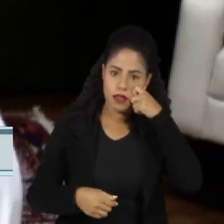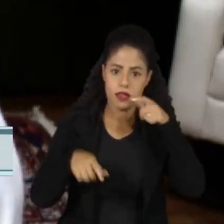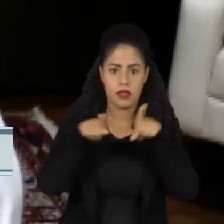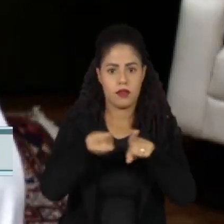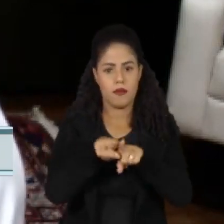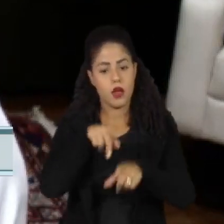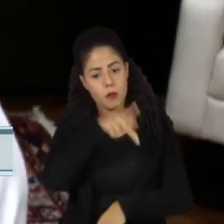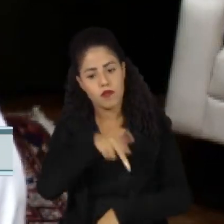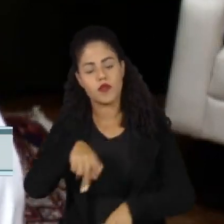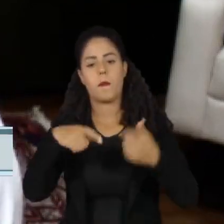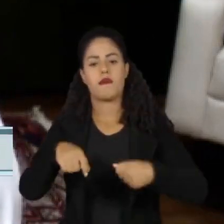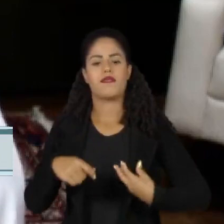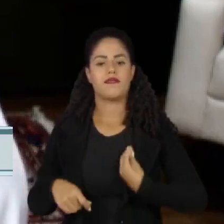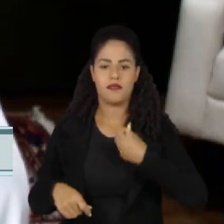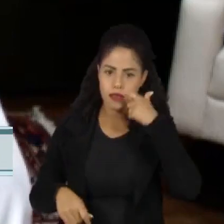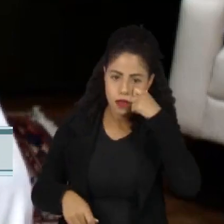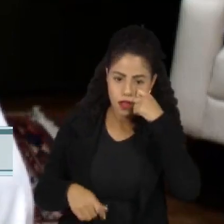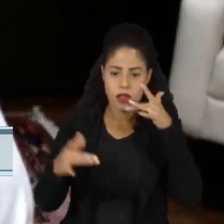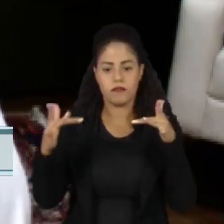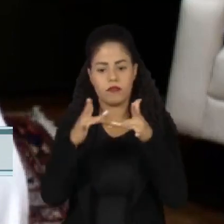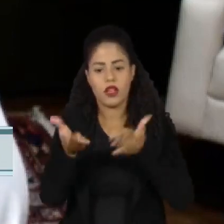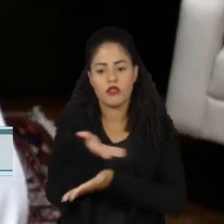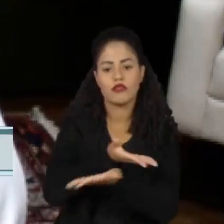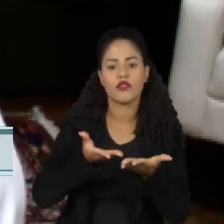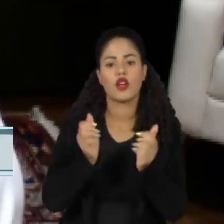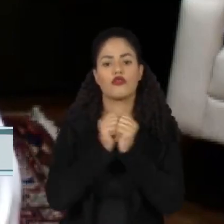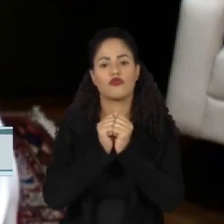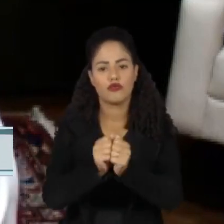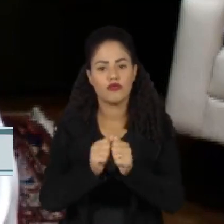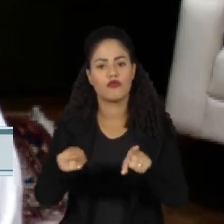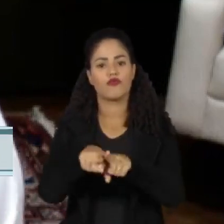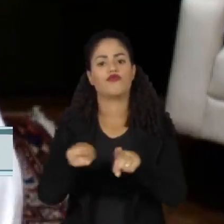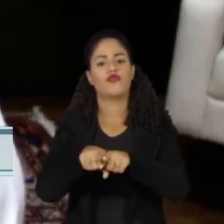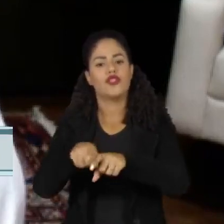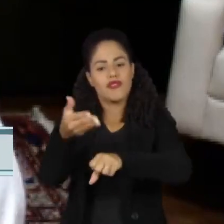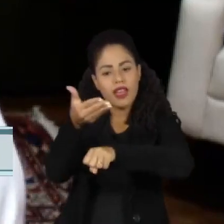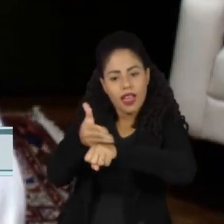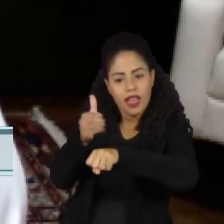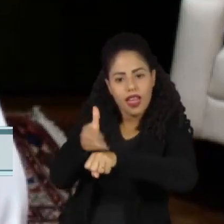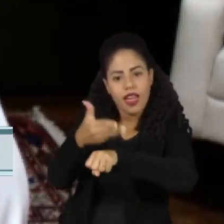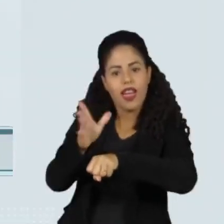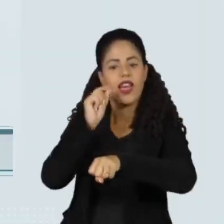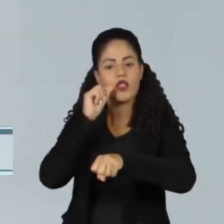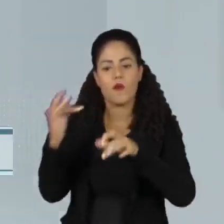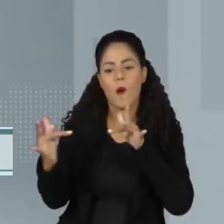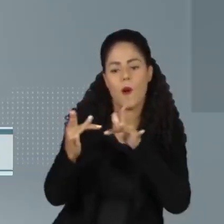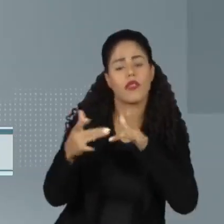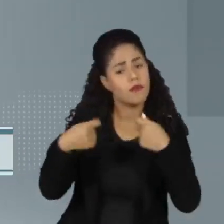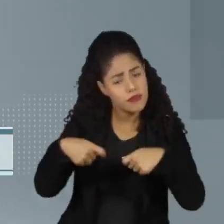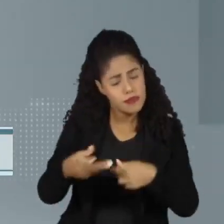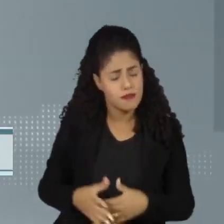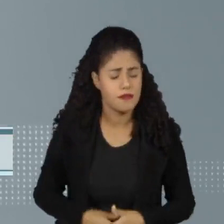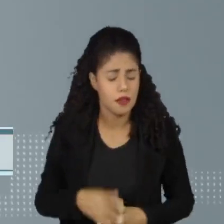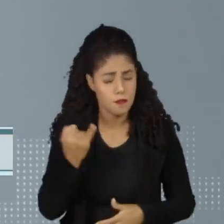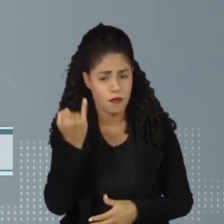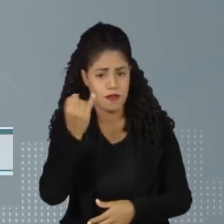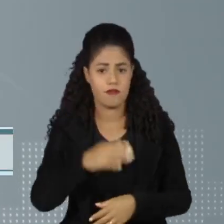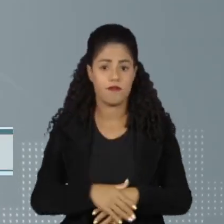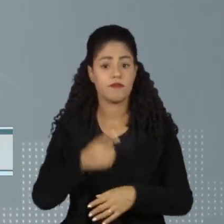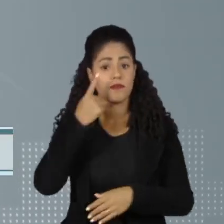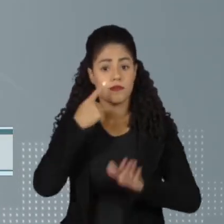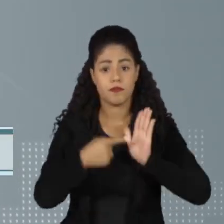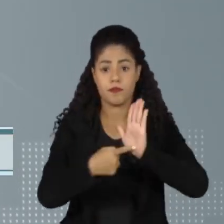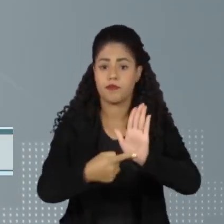precisa de estágio, de residência pedagógica. Ele precisa do contato. A pesquisa também mostra que os